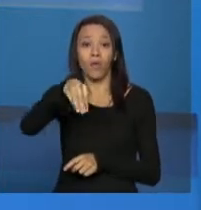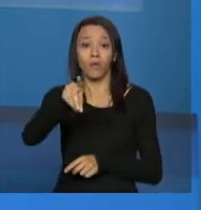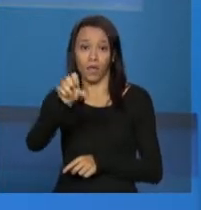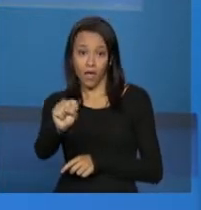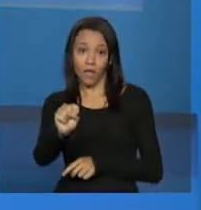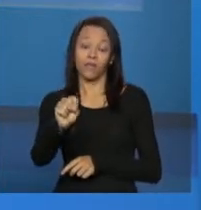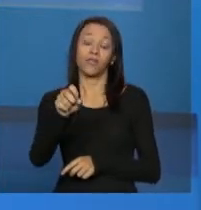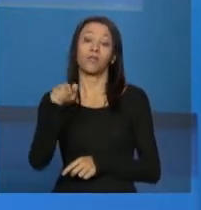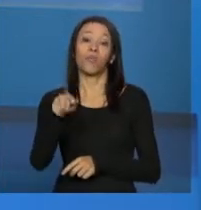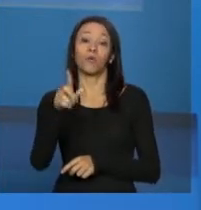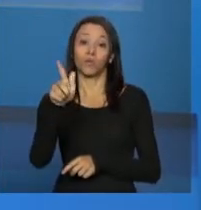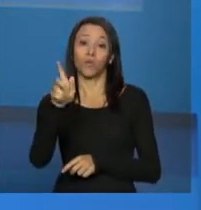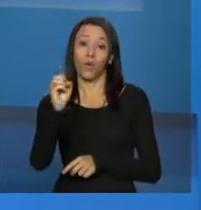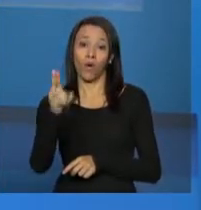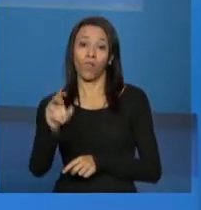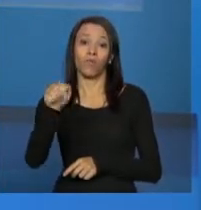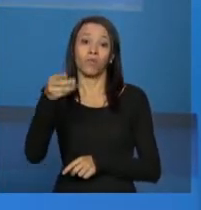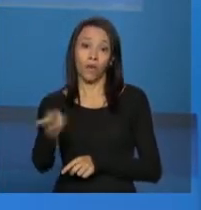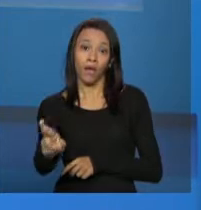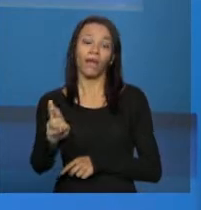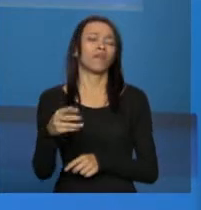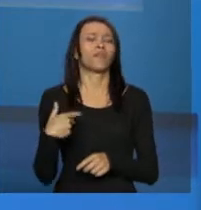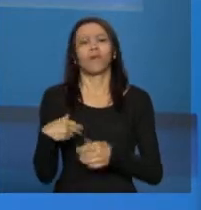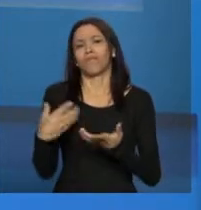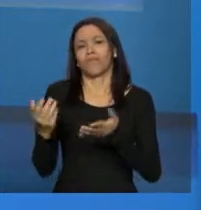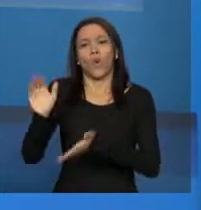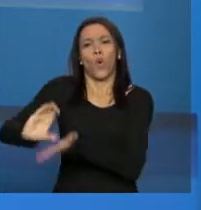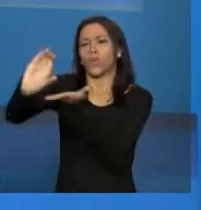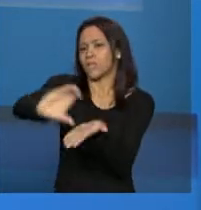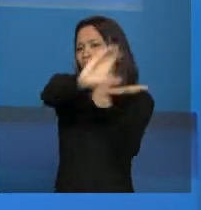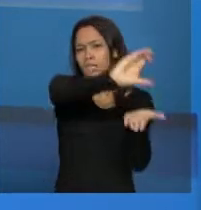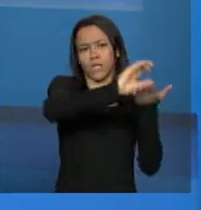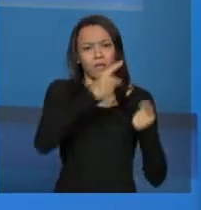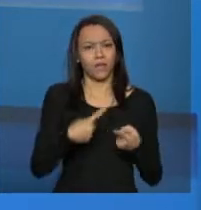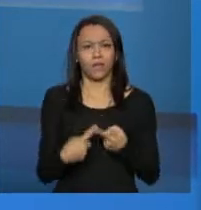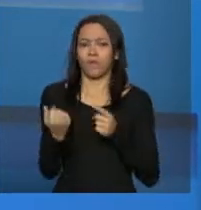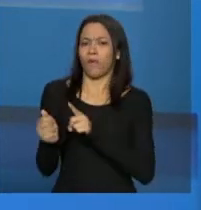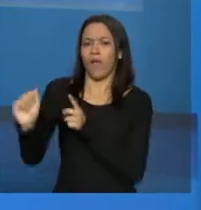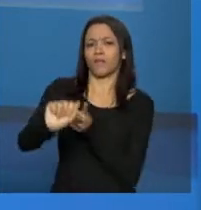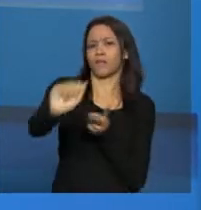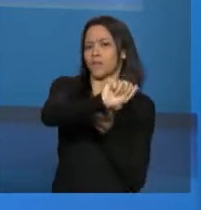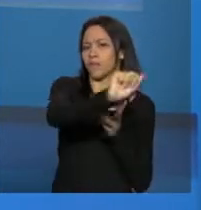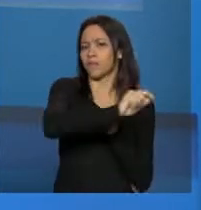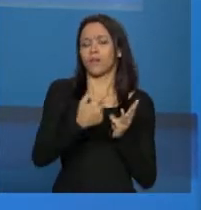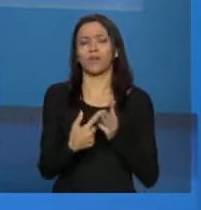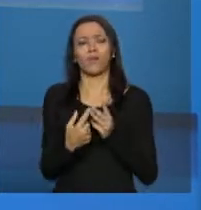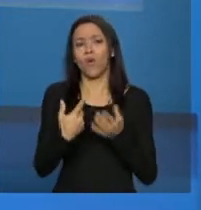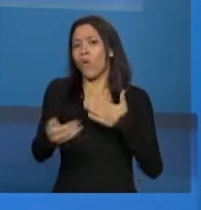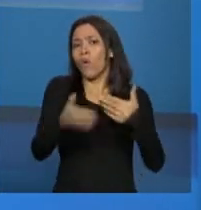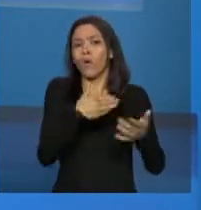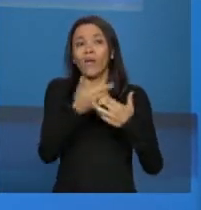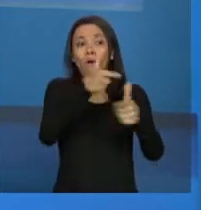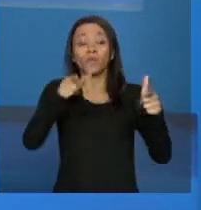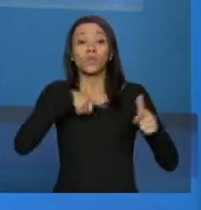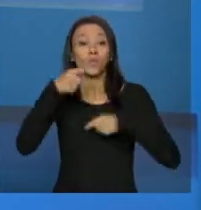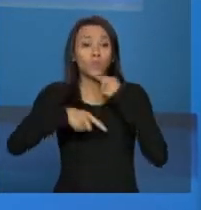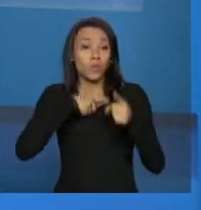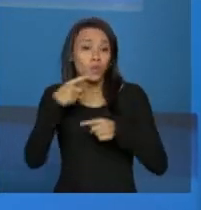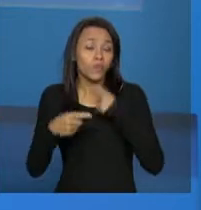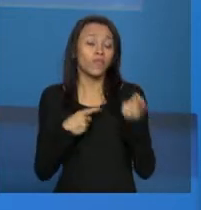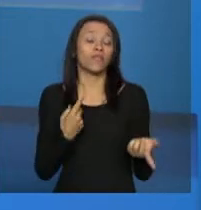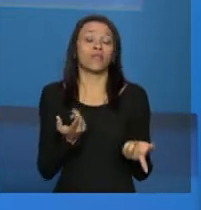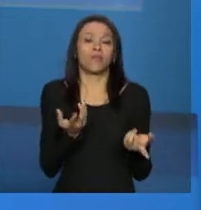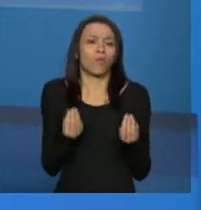gestores, técnicos, entidades e conselhos podem nos enviar dúvidas referentes ao Quineias ou qualquer outra questão relativa à rede